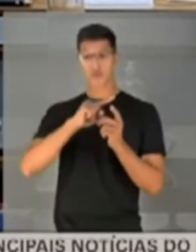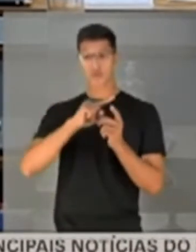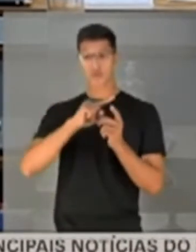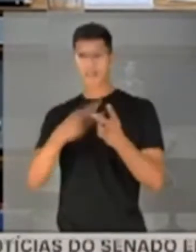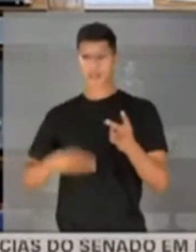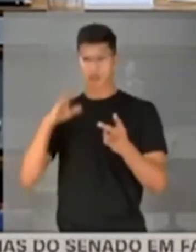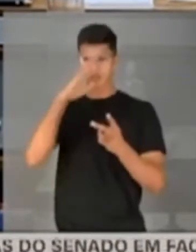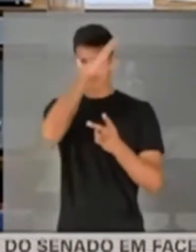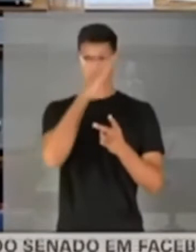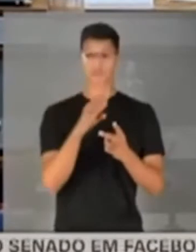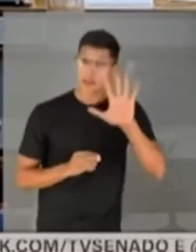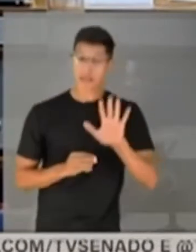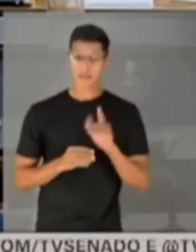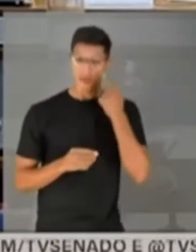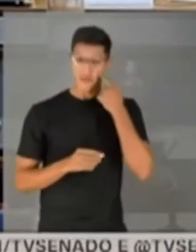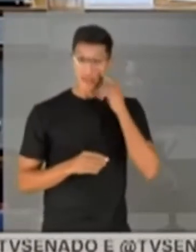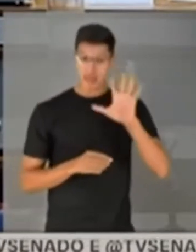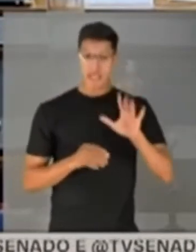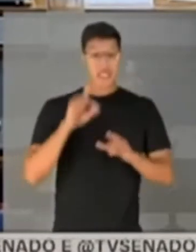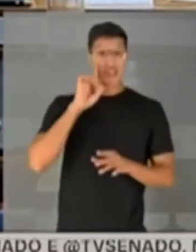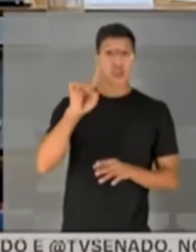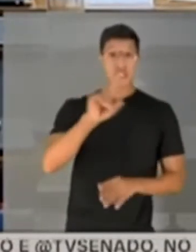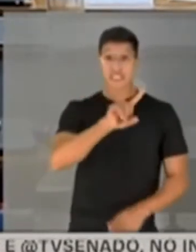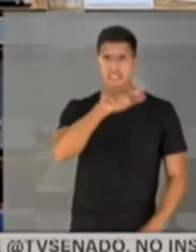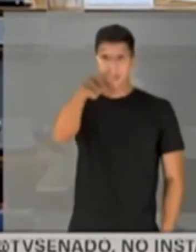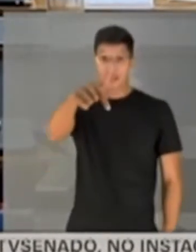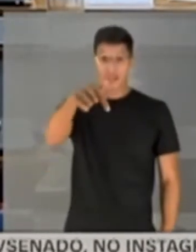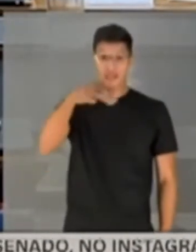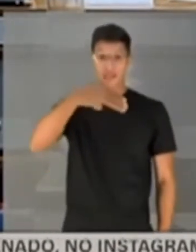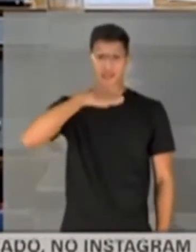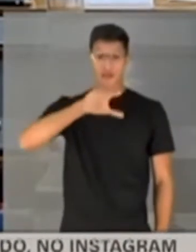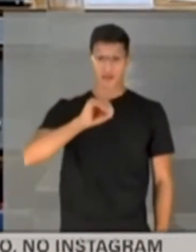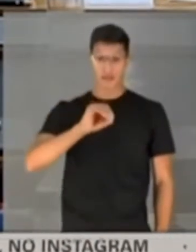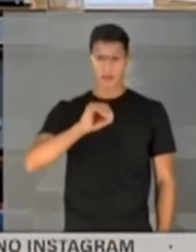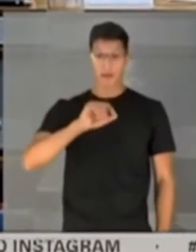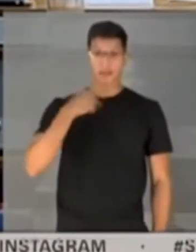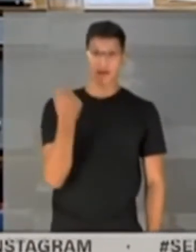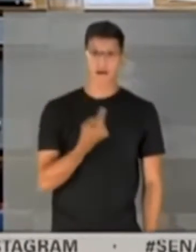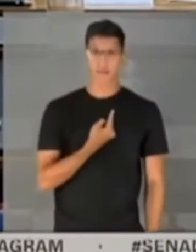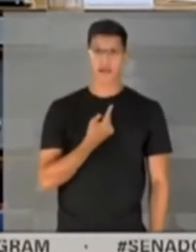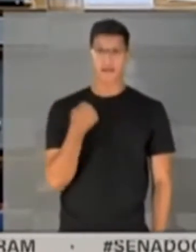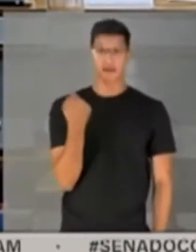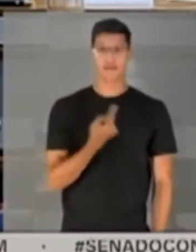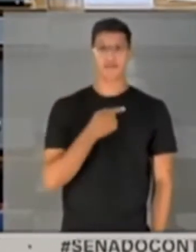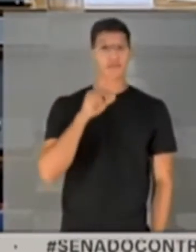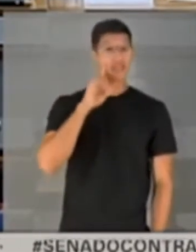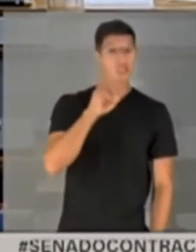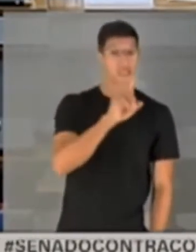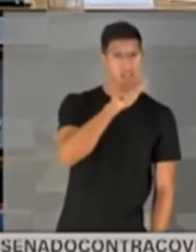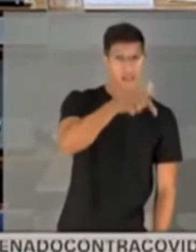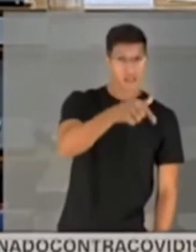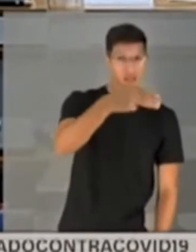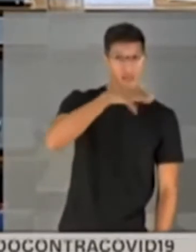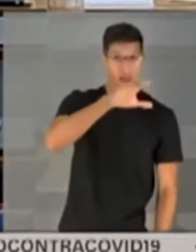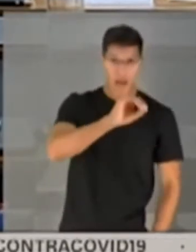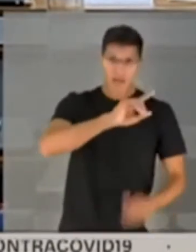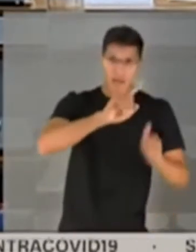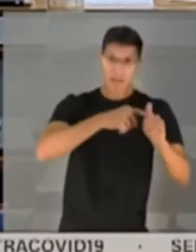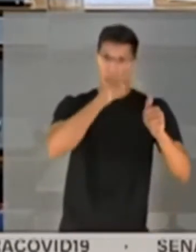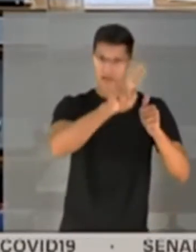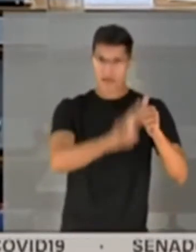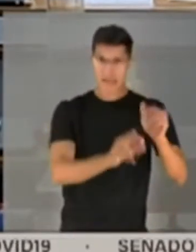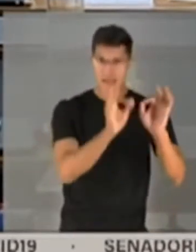da república. É, exatamente. Correto? Dia 17 de março a... A reunião. Precisa não cumpre o contrato a primeira vez.